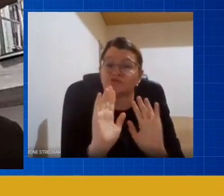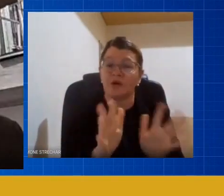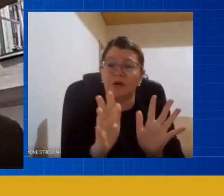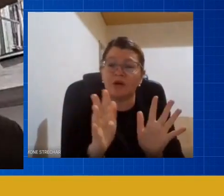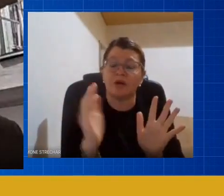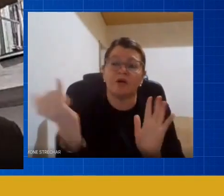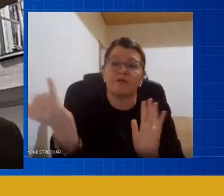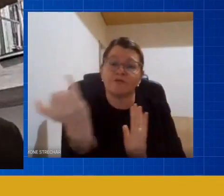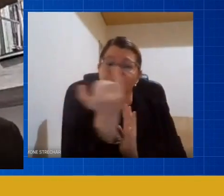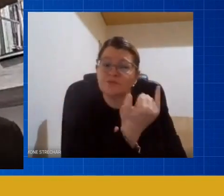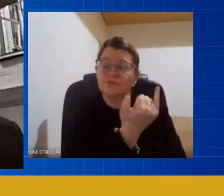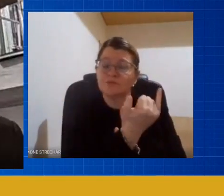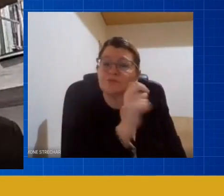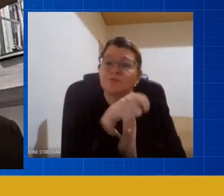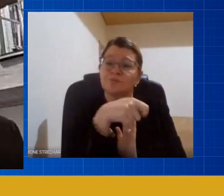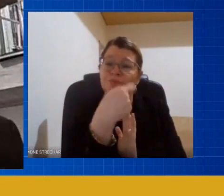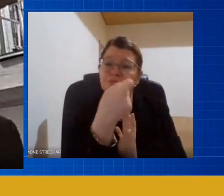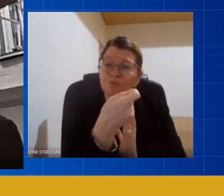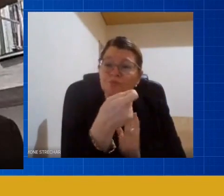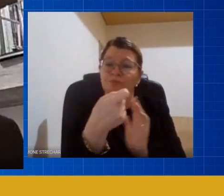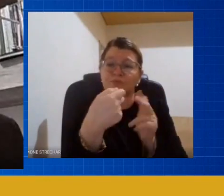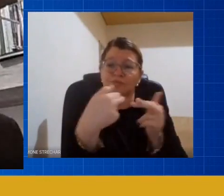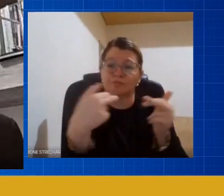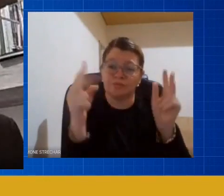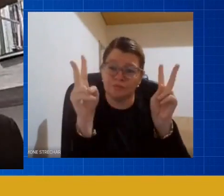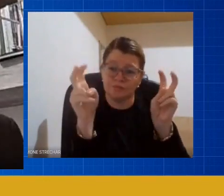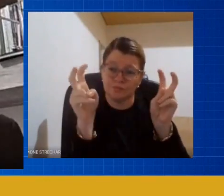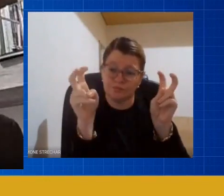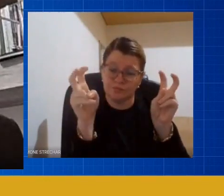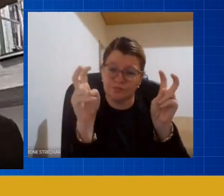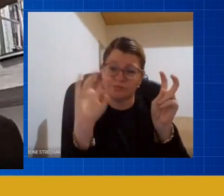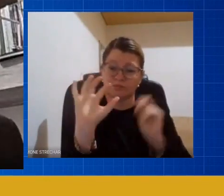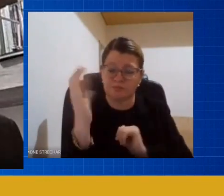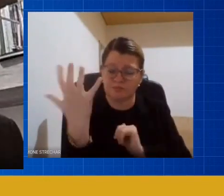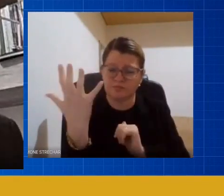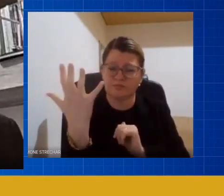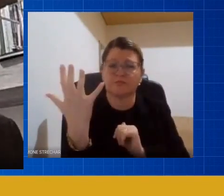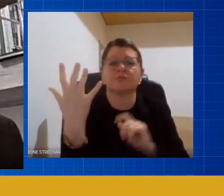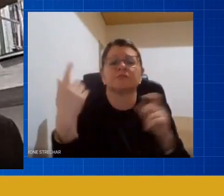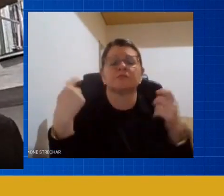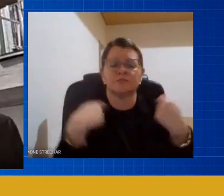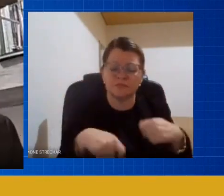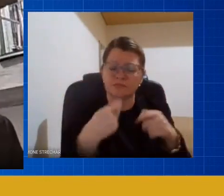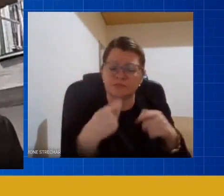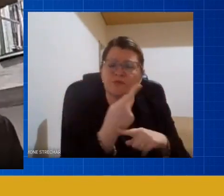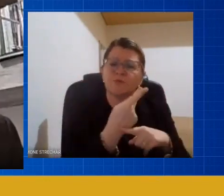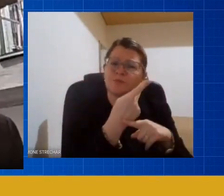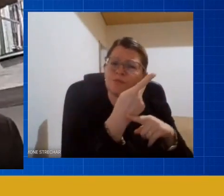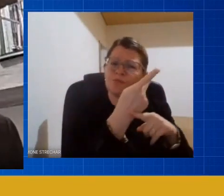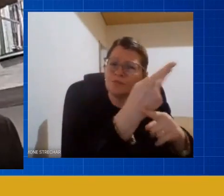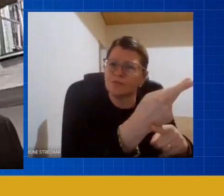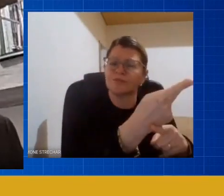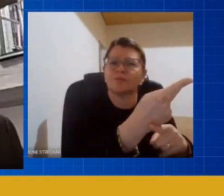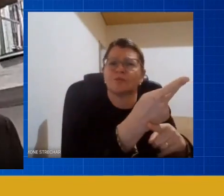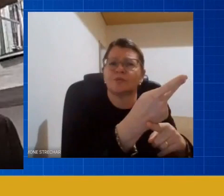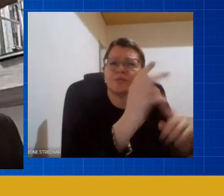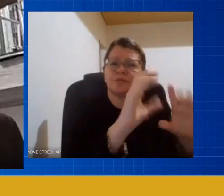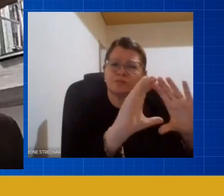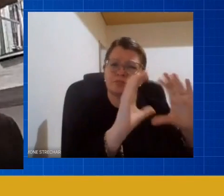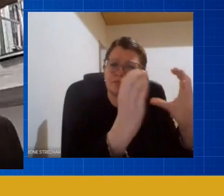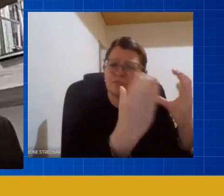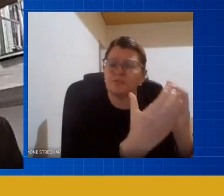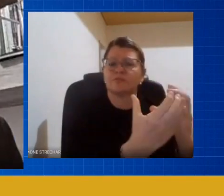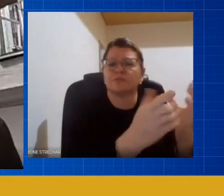a nossa coordenadora a nossa secretária para que sejam tomadas medidas junto aos órgãos ao conselho por exemplo